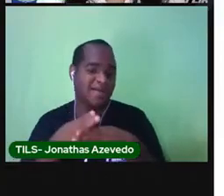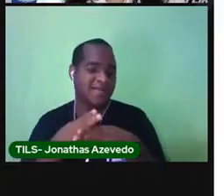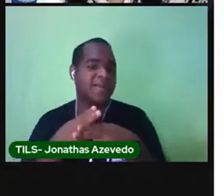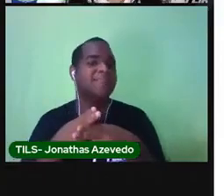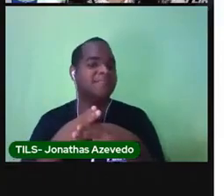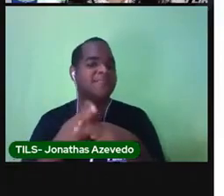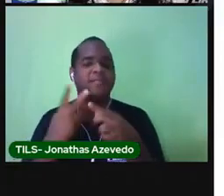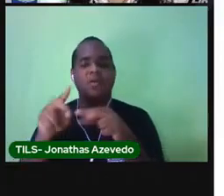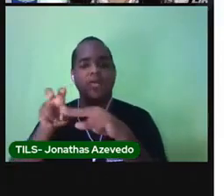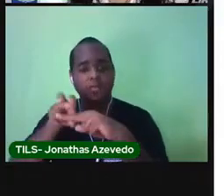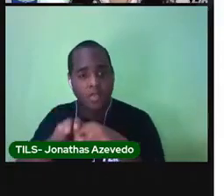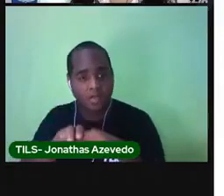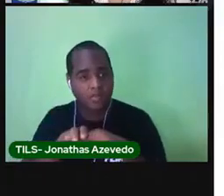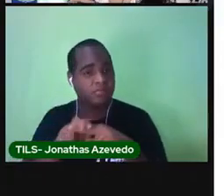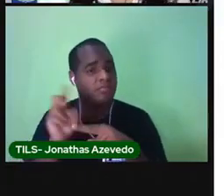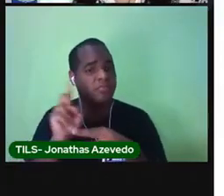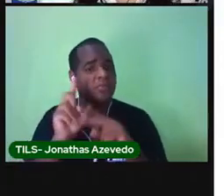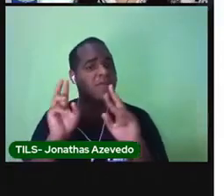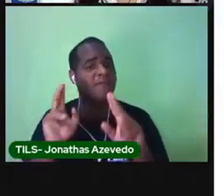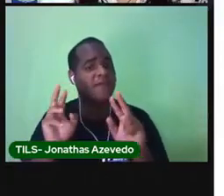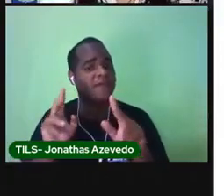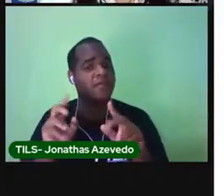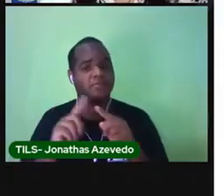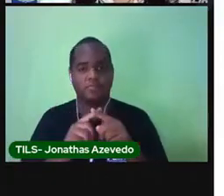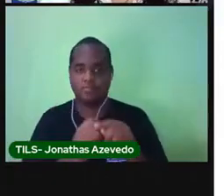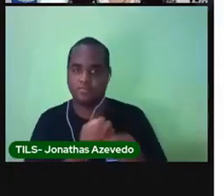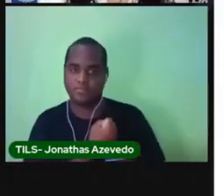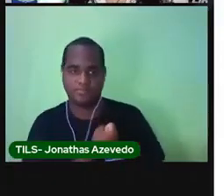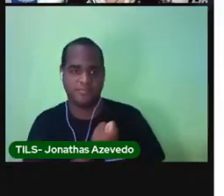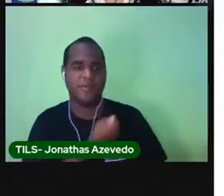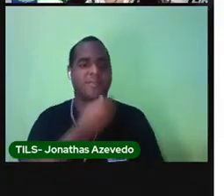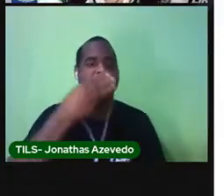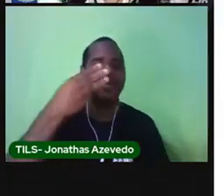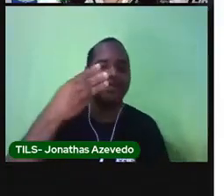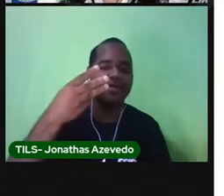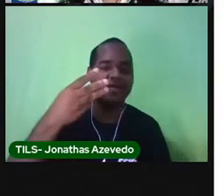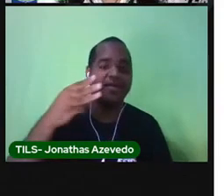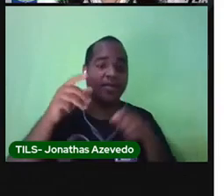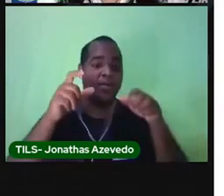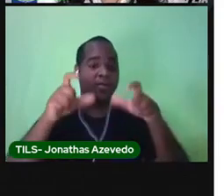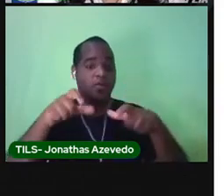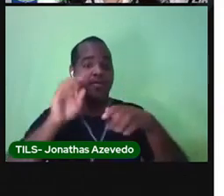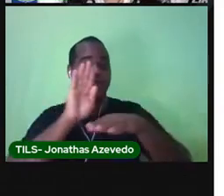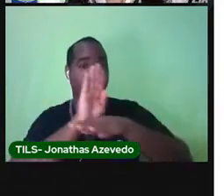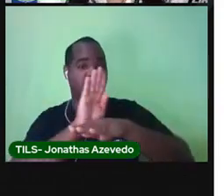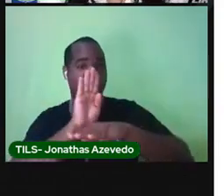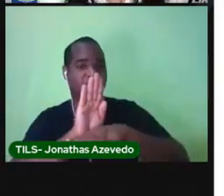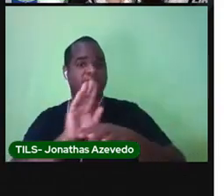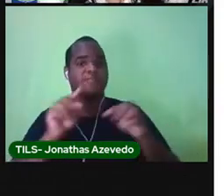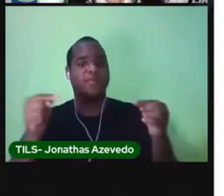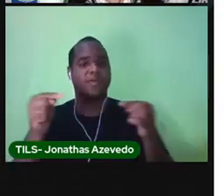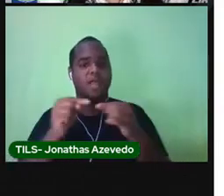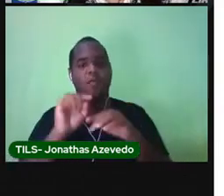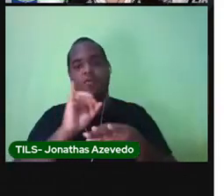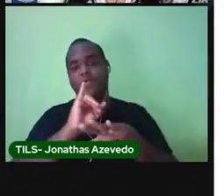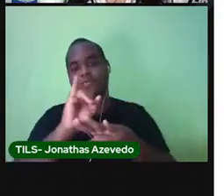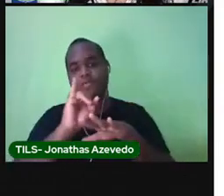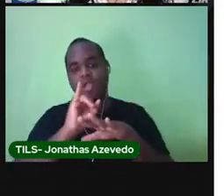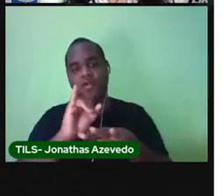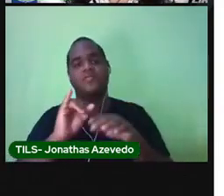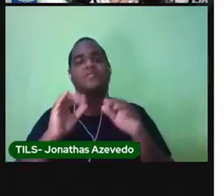banquinho da praça não, viu? Questão número 3. O seu bairro é industrial,